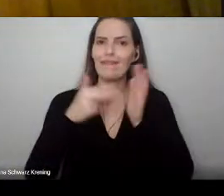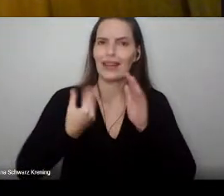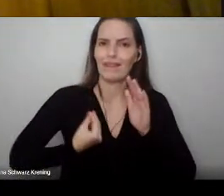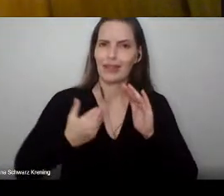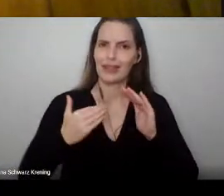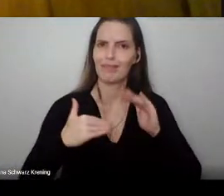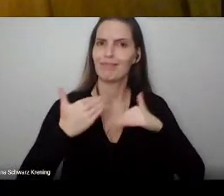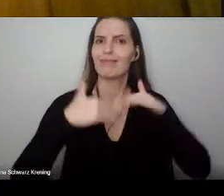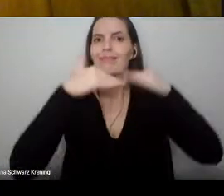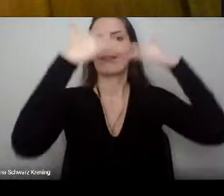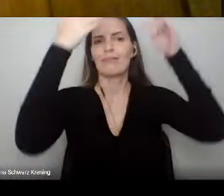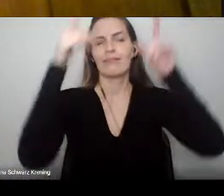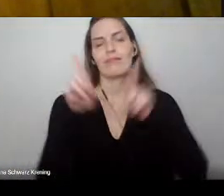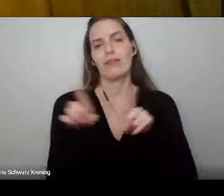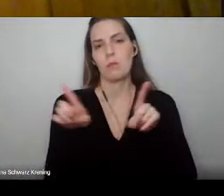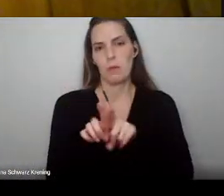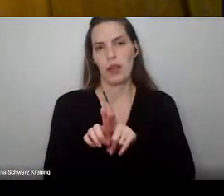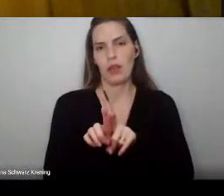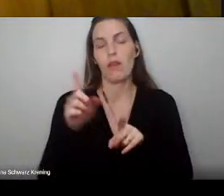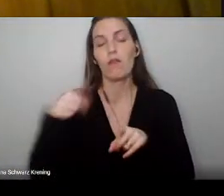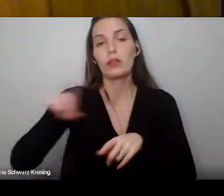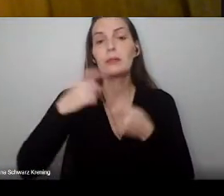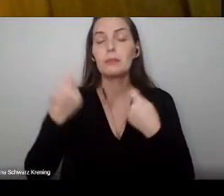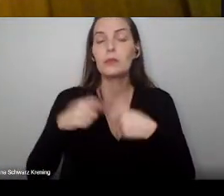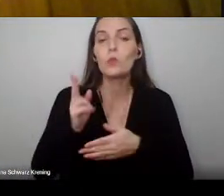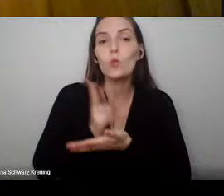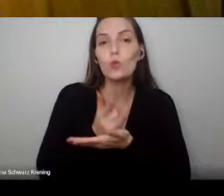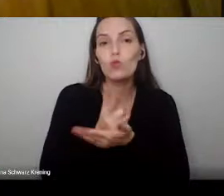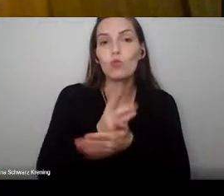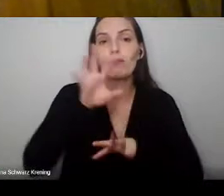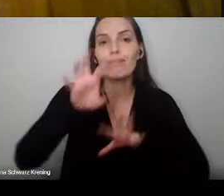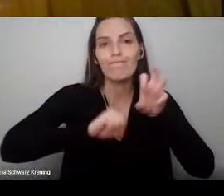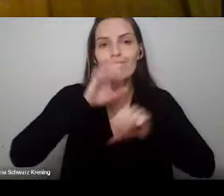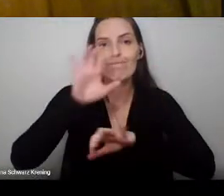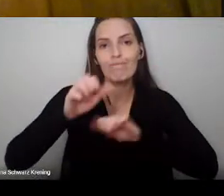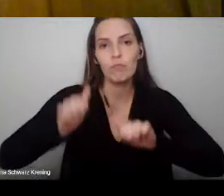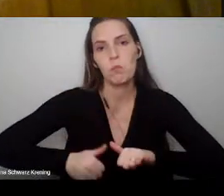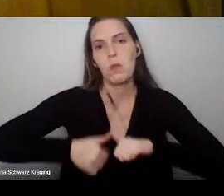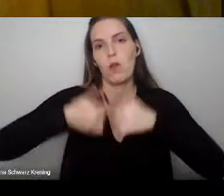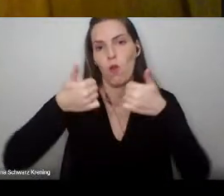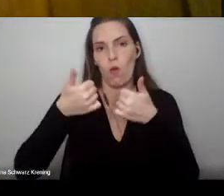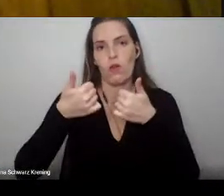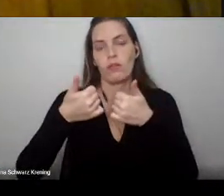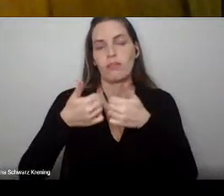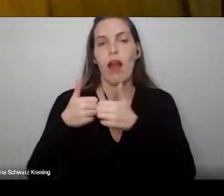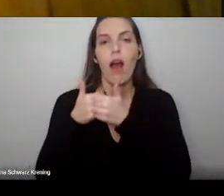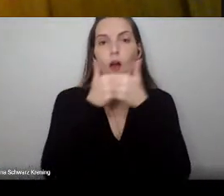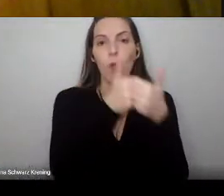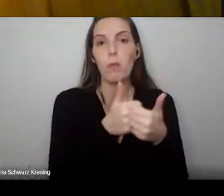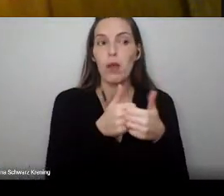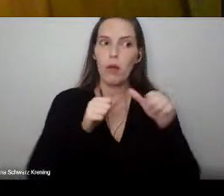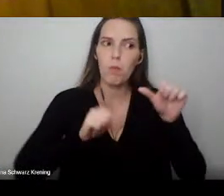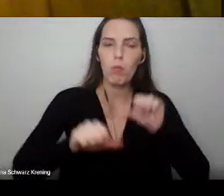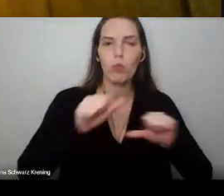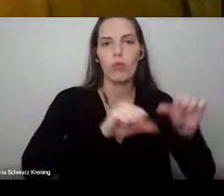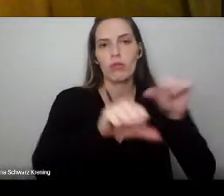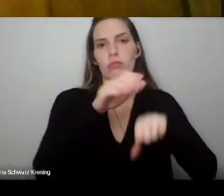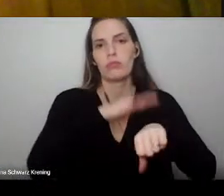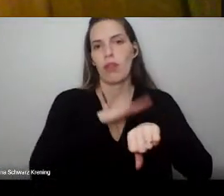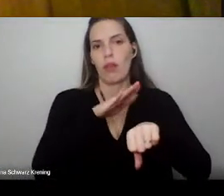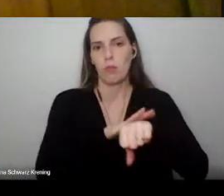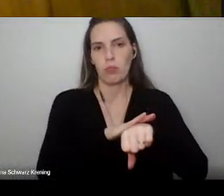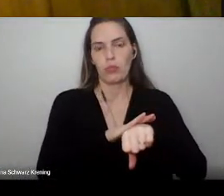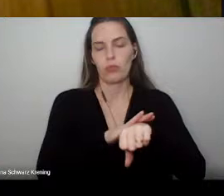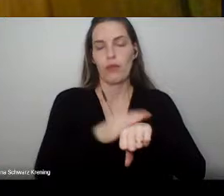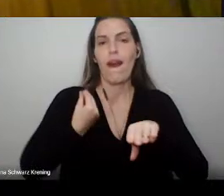aperfeiçoar. Acompanhem as mudanças do nosso tempo, do vosso tempo. A vida é longa e durante esse tempo muita